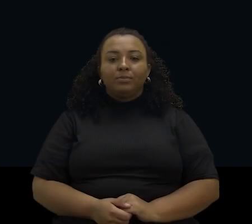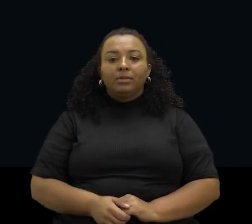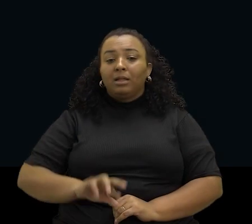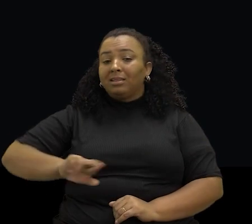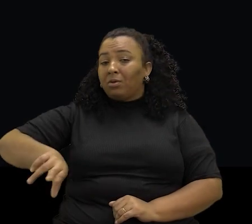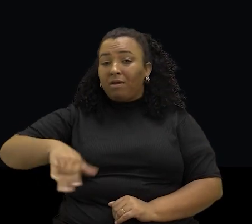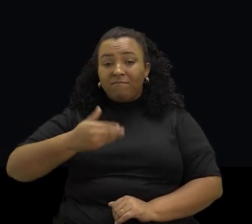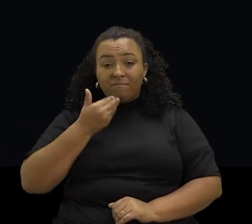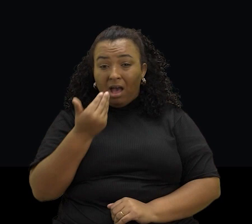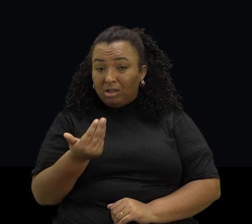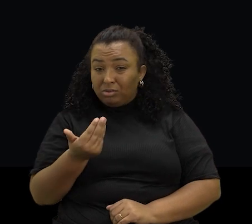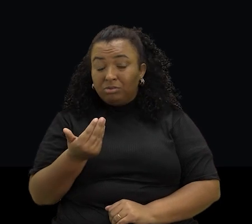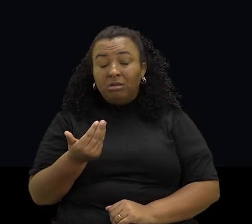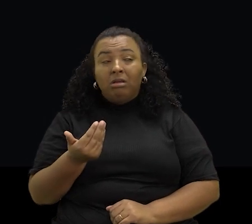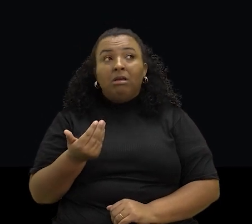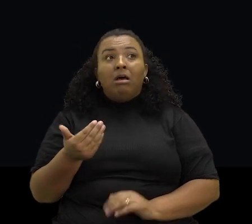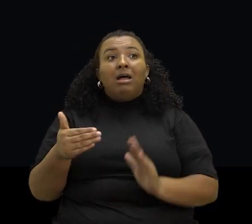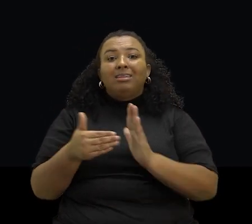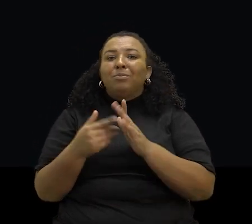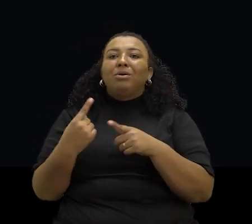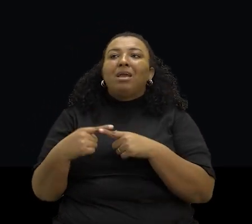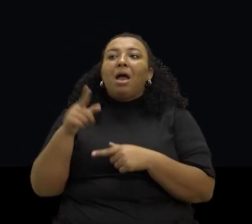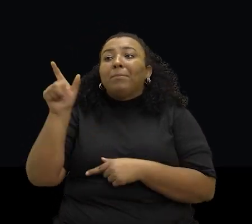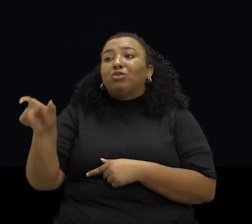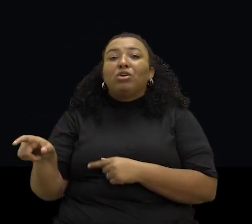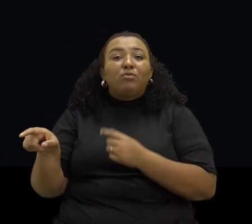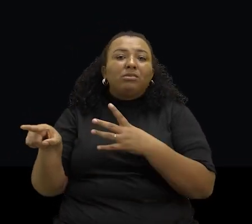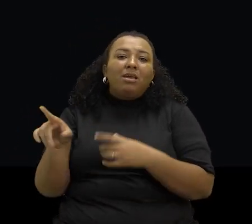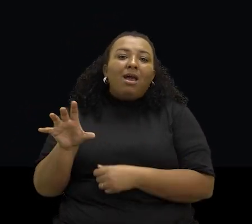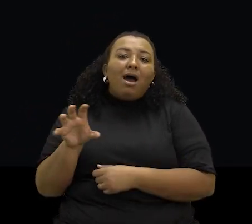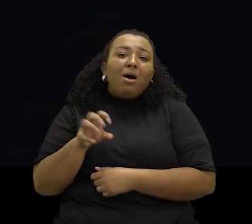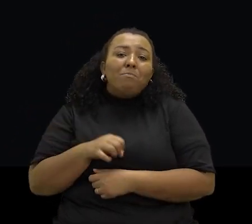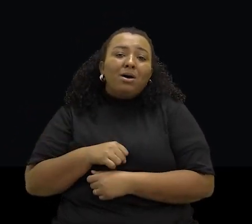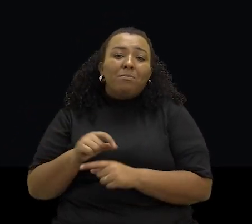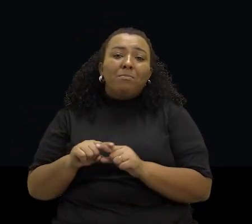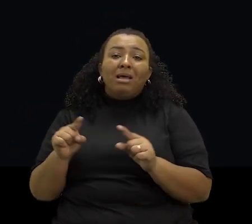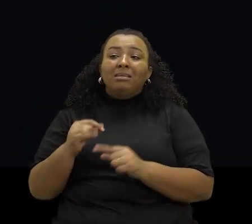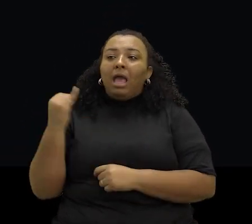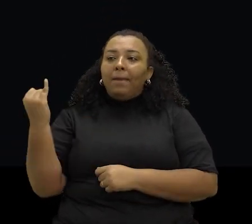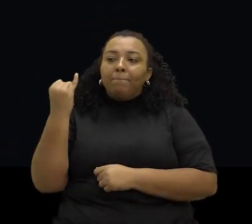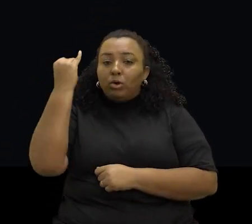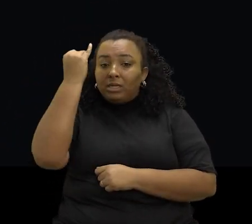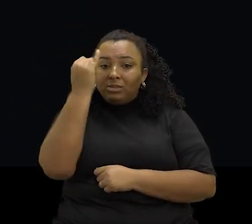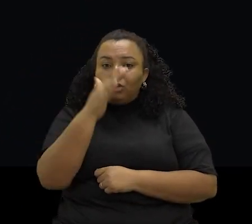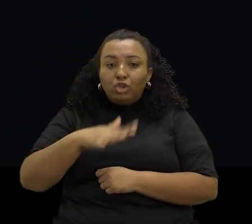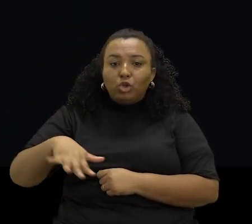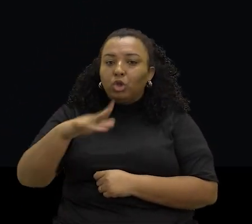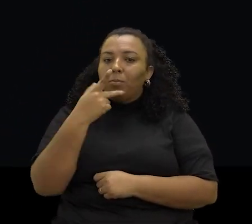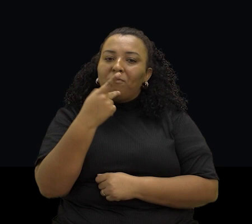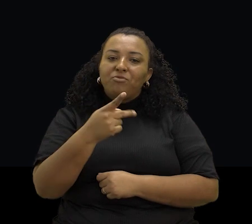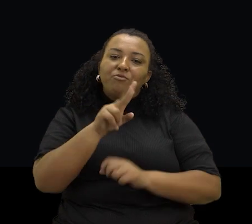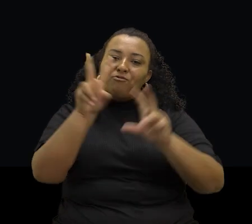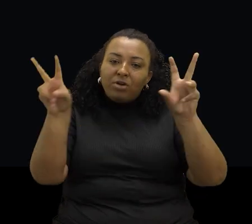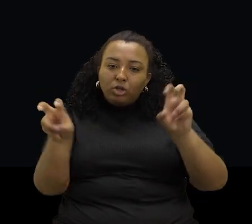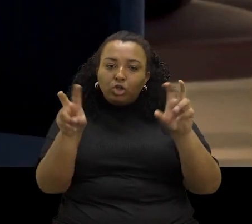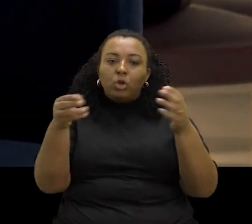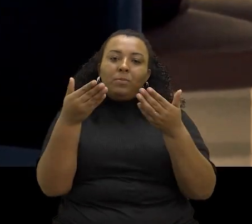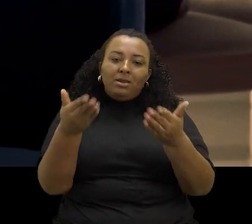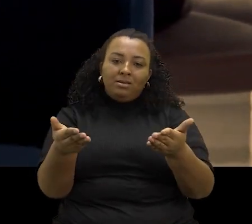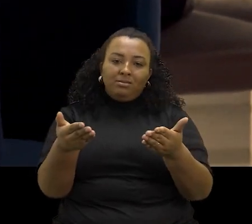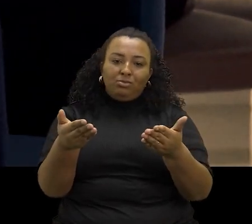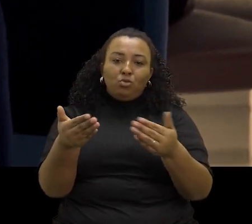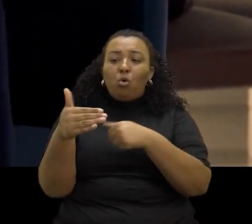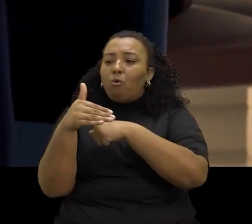Não é fácil. Até porque é uma pessoa que você ama, mas é extremamente importante que todo mundo fale sobre